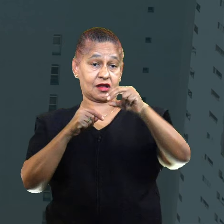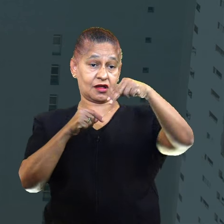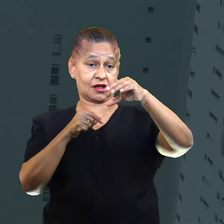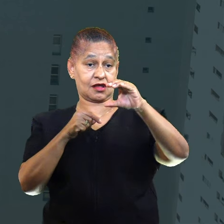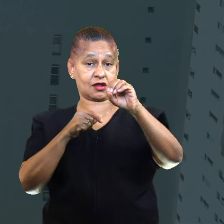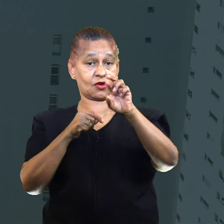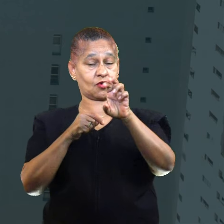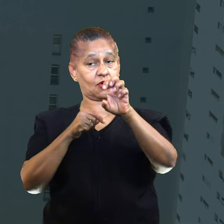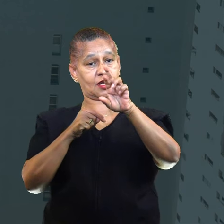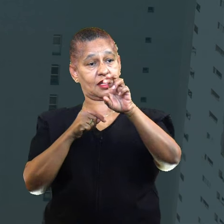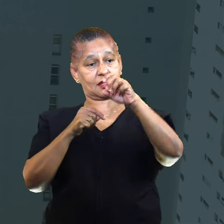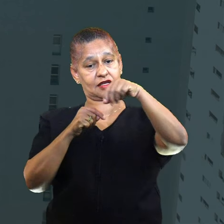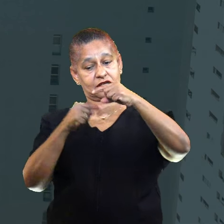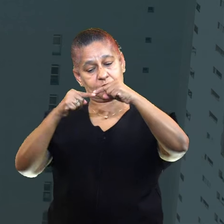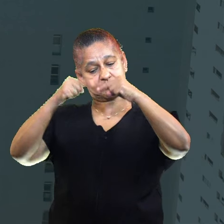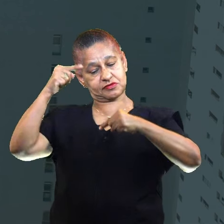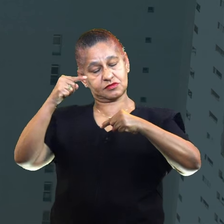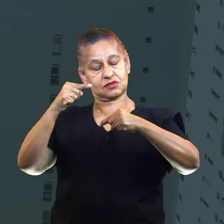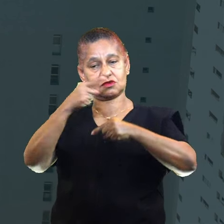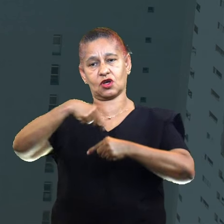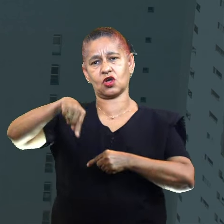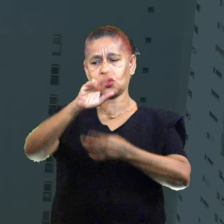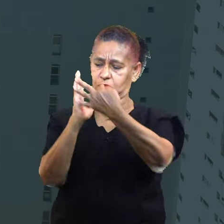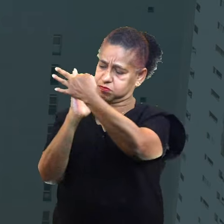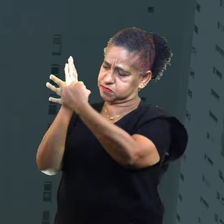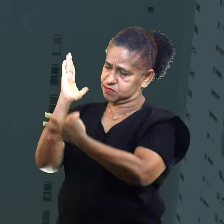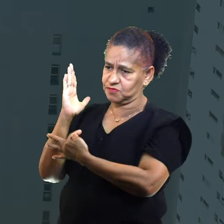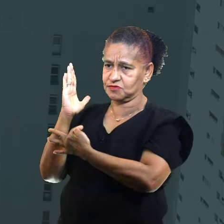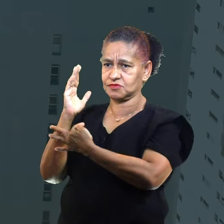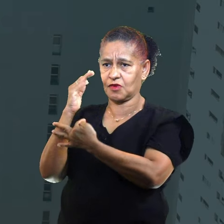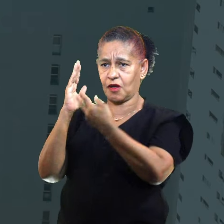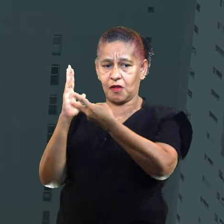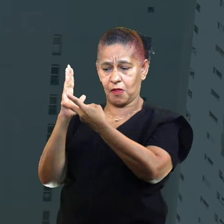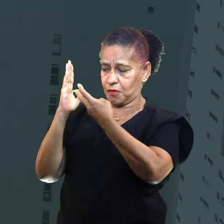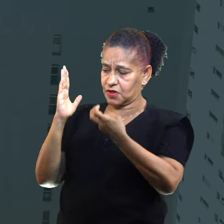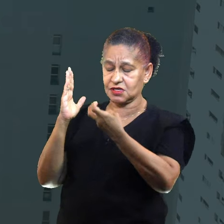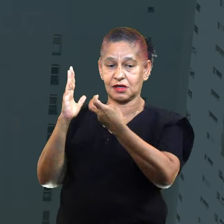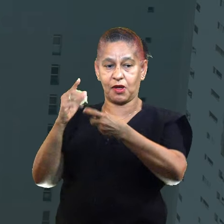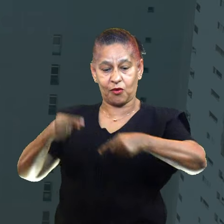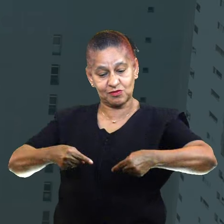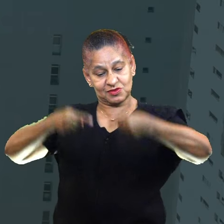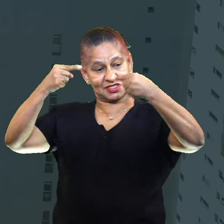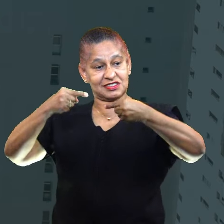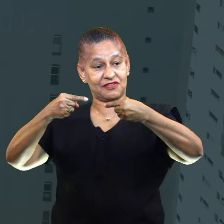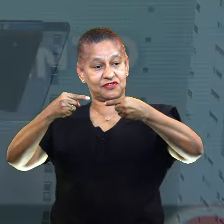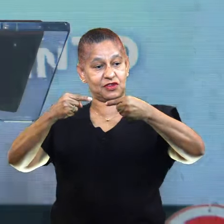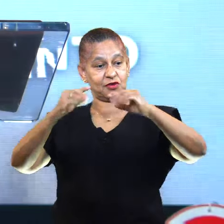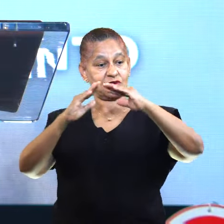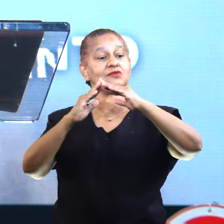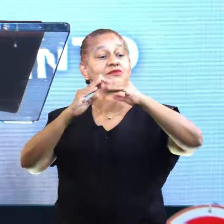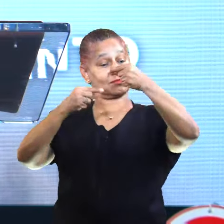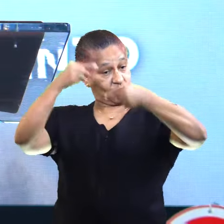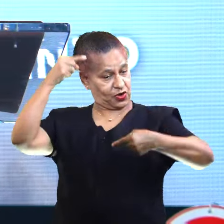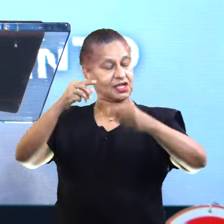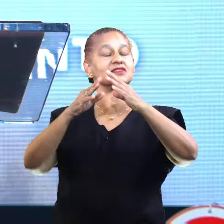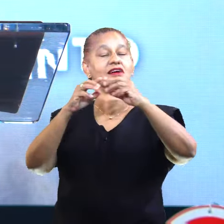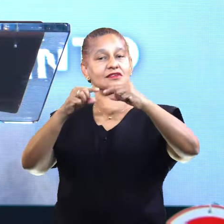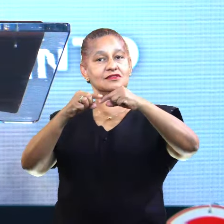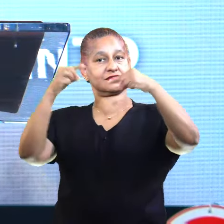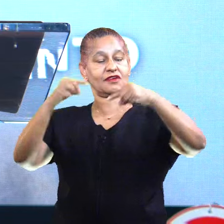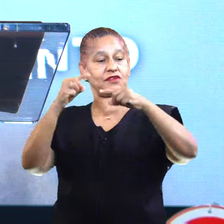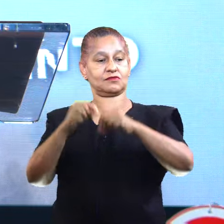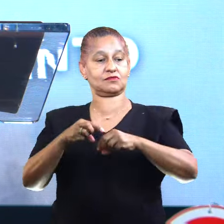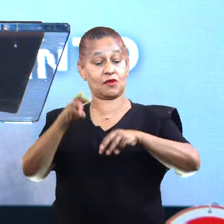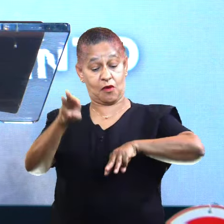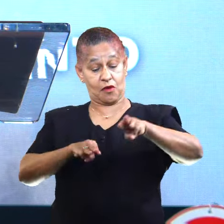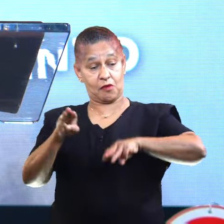texto, aonde eu e você podemos perceber o desafio missionário da igreja. Marcos, capítulo 5, do verso 1